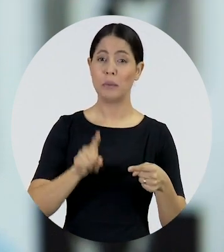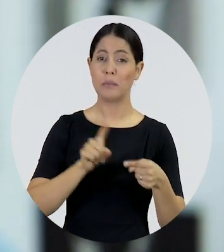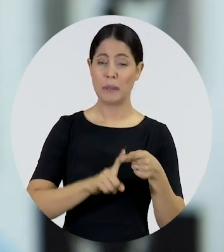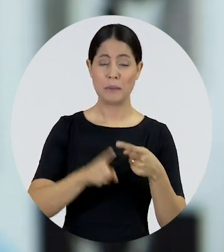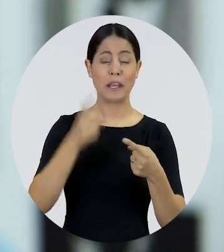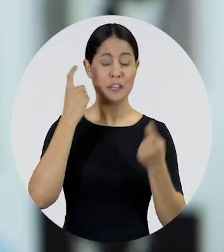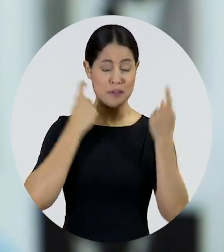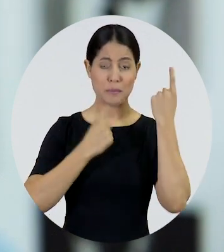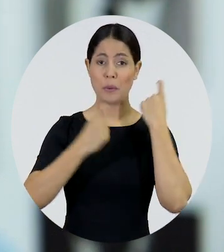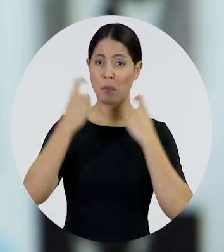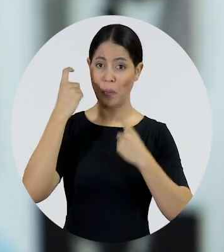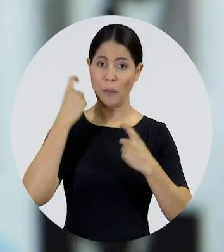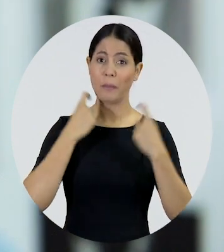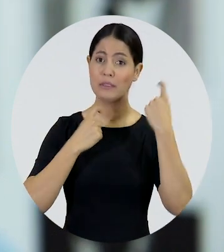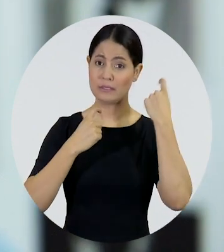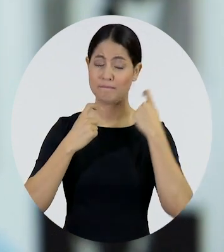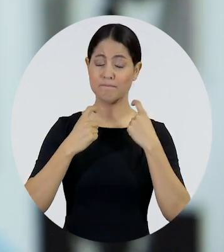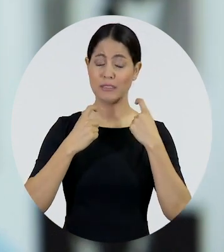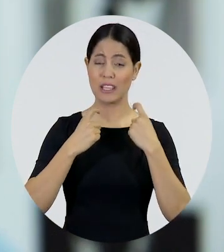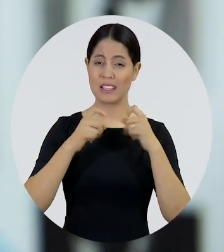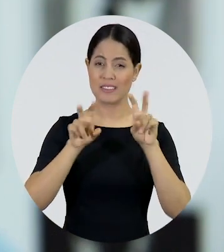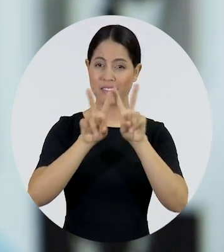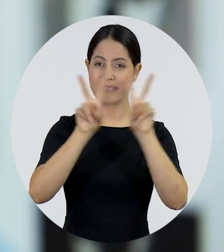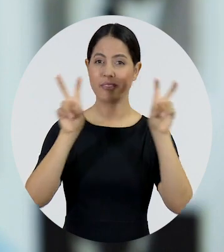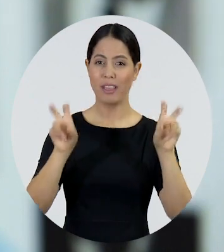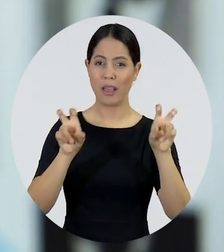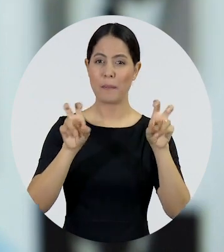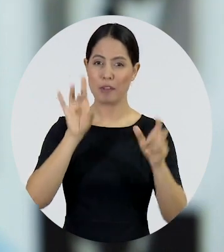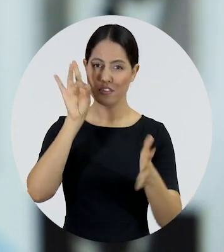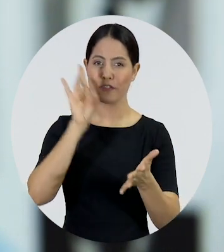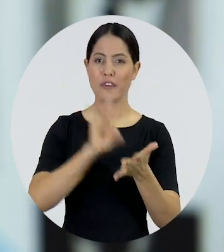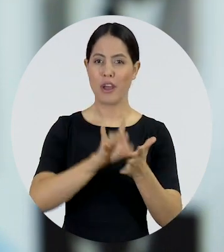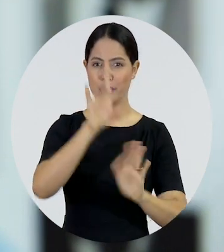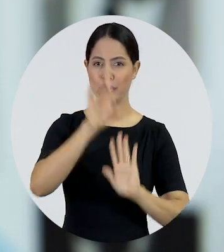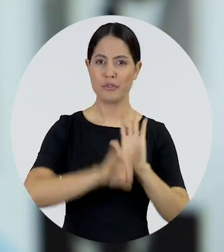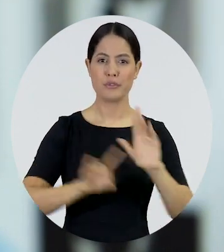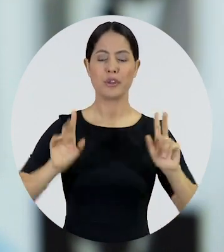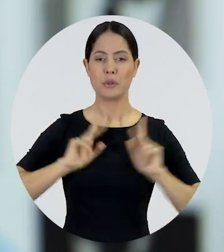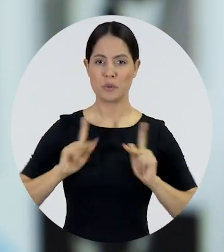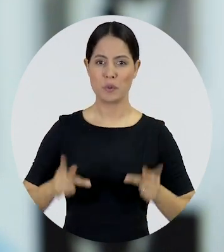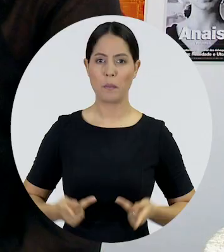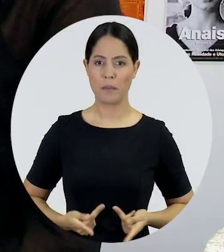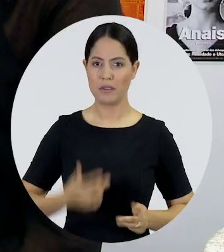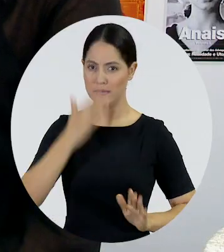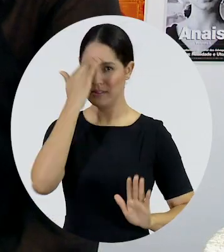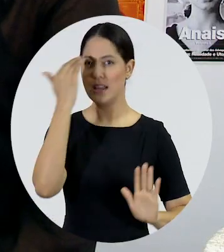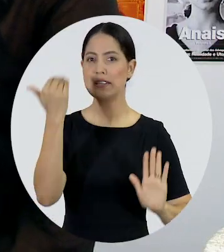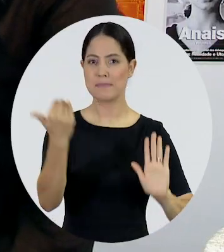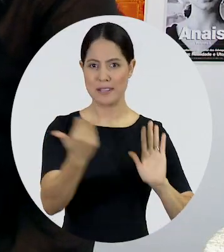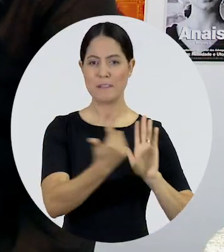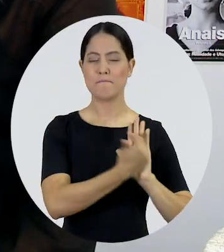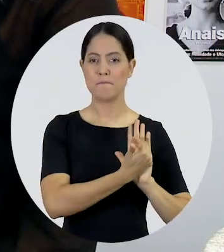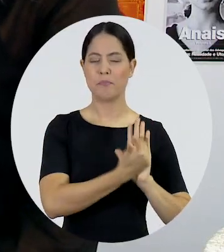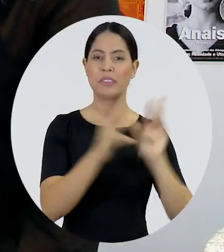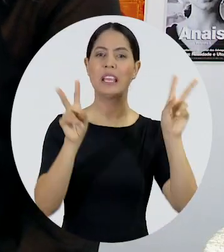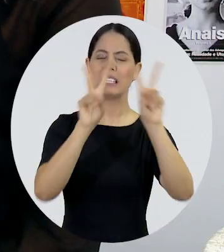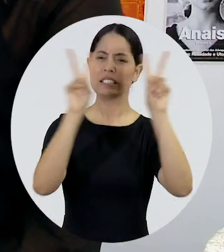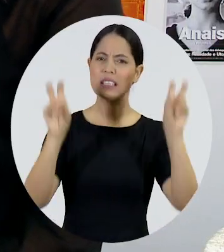muito preocupantes do que diz respeito ao reconhecimento, a implementação dos direitos humanos, o tema